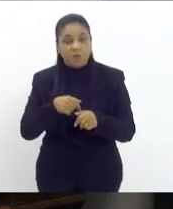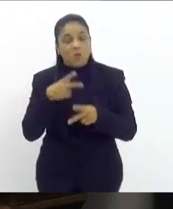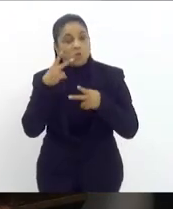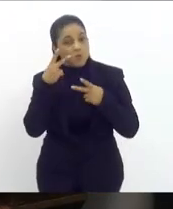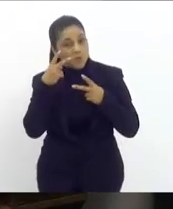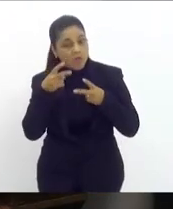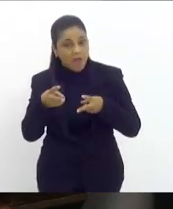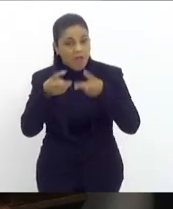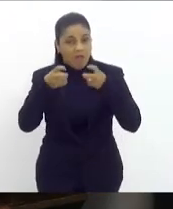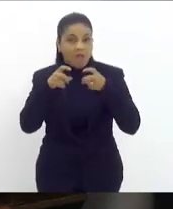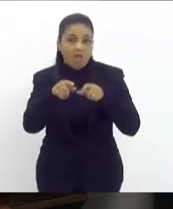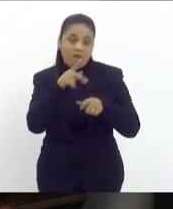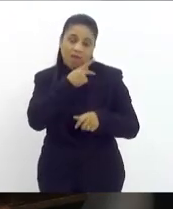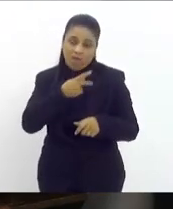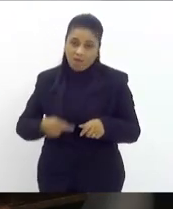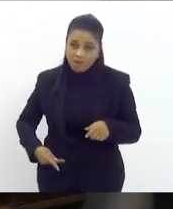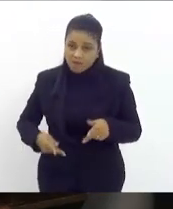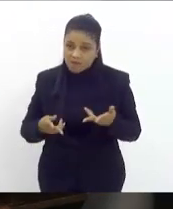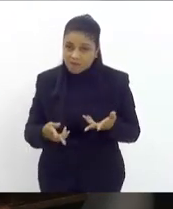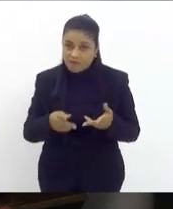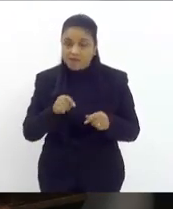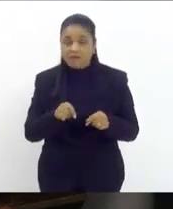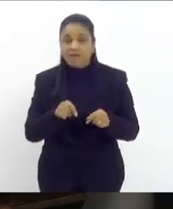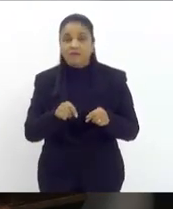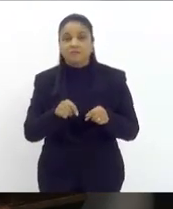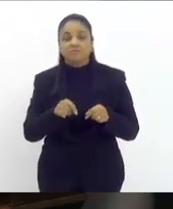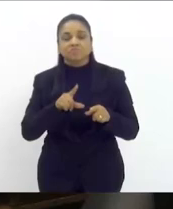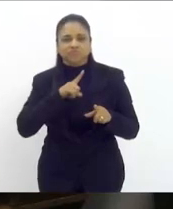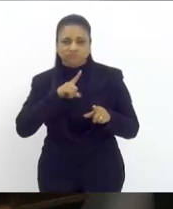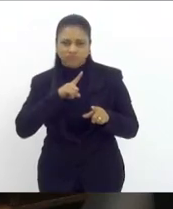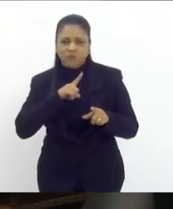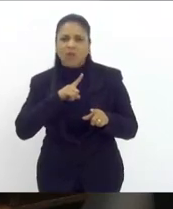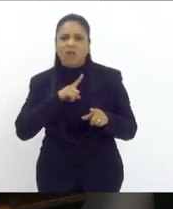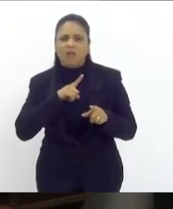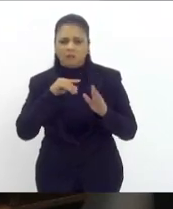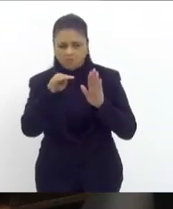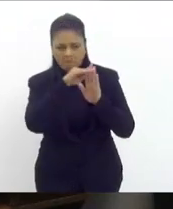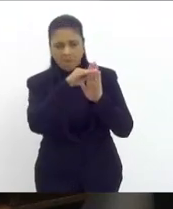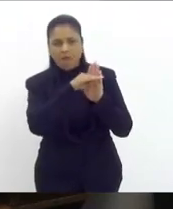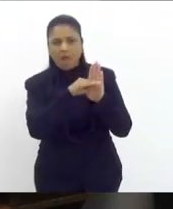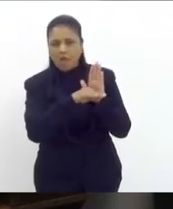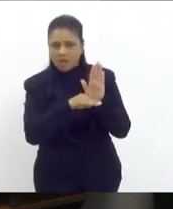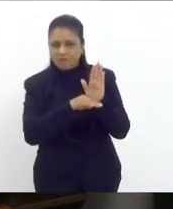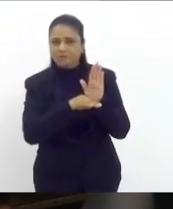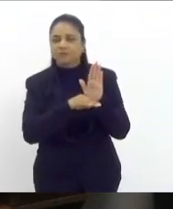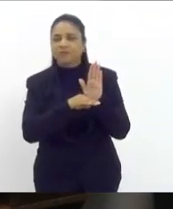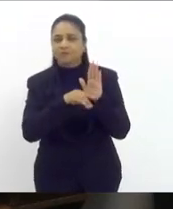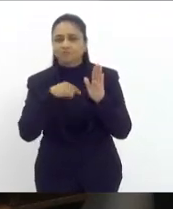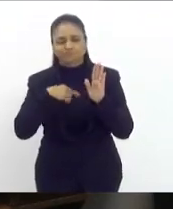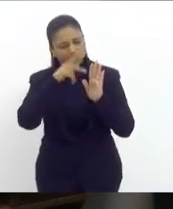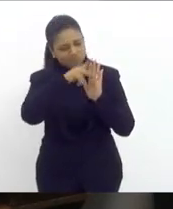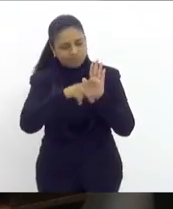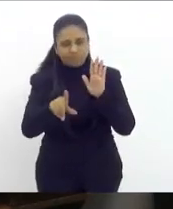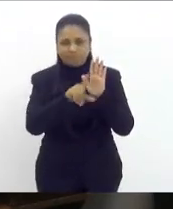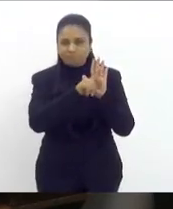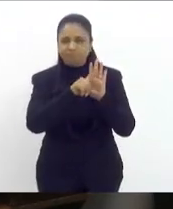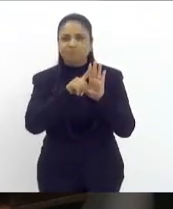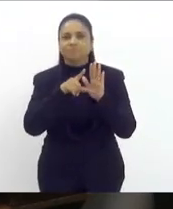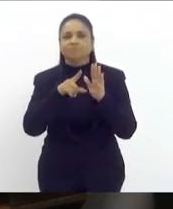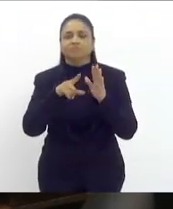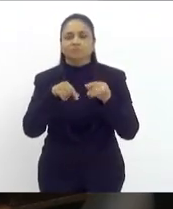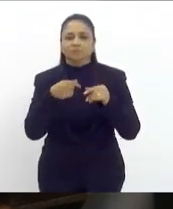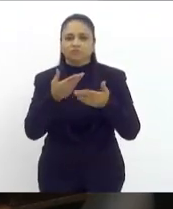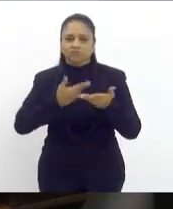excelência porque sei que é alguém vinculado a pauta o projeto de vossa excelência tramita hoje na casa e fala